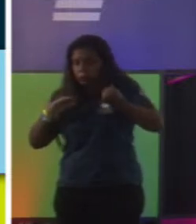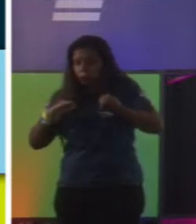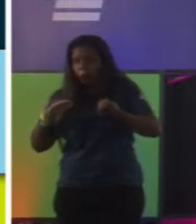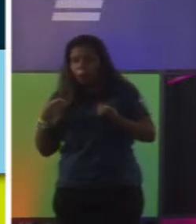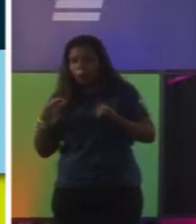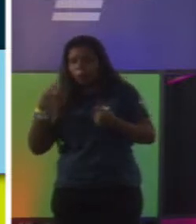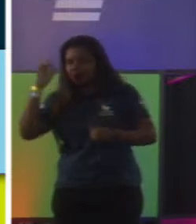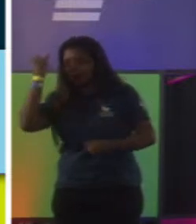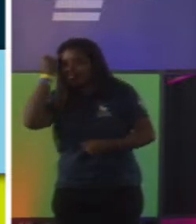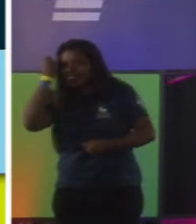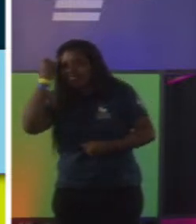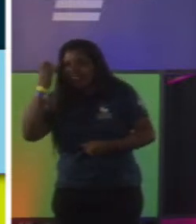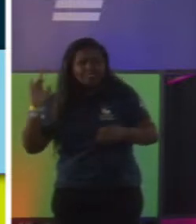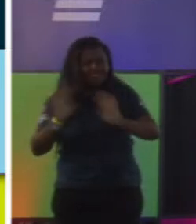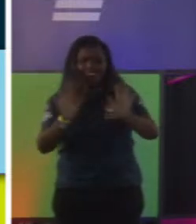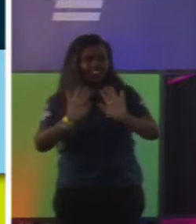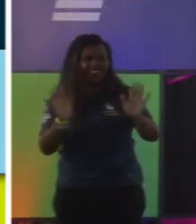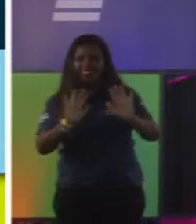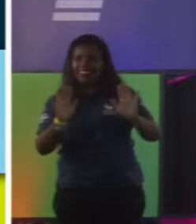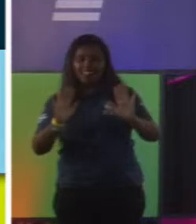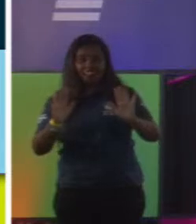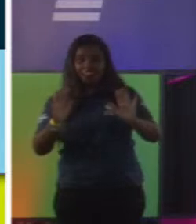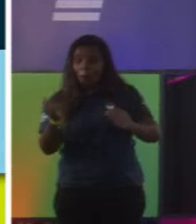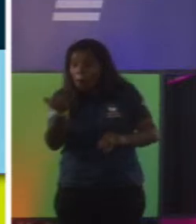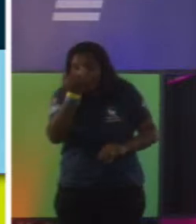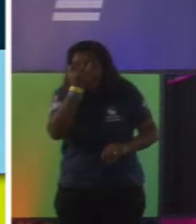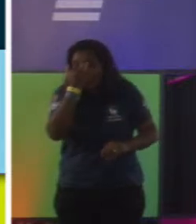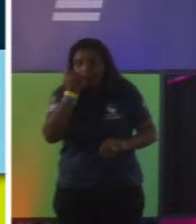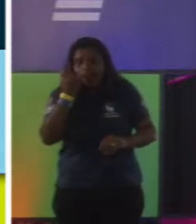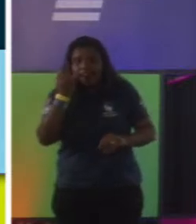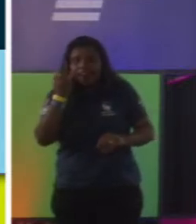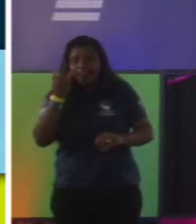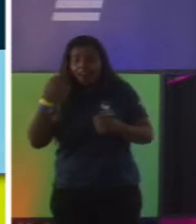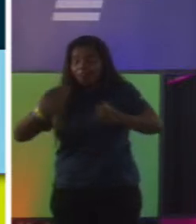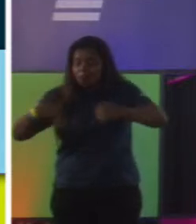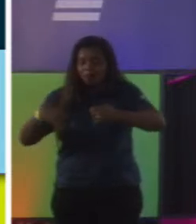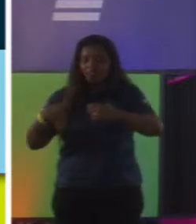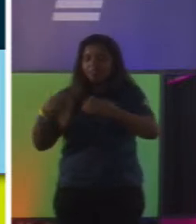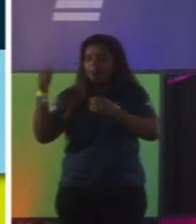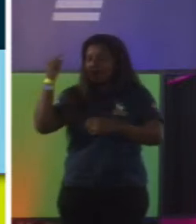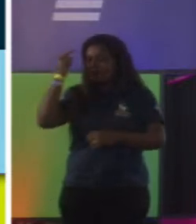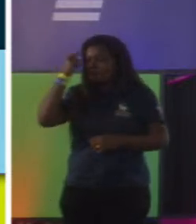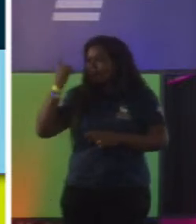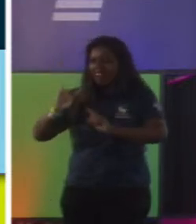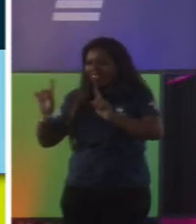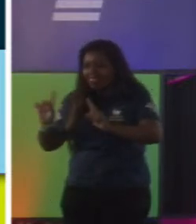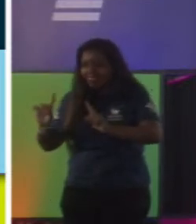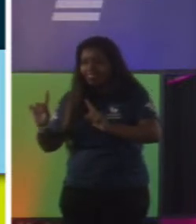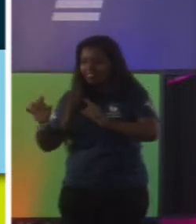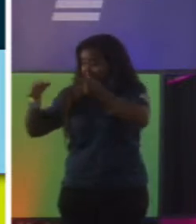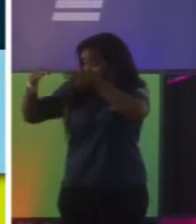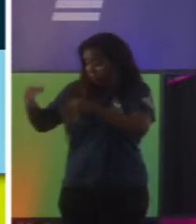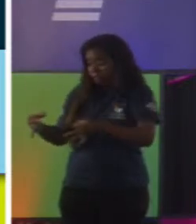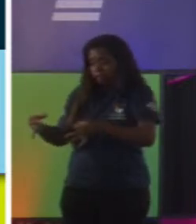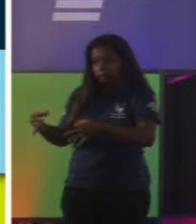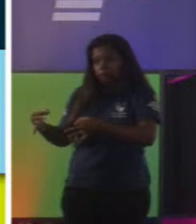ideia. Não faça isso. Isso é um crime. Não é hora de pensar. Não é hora de ter certeza.